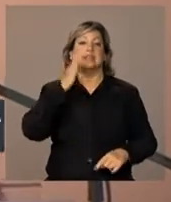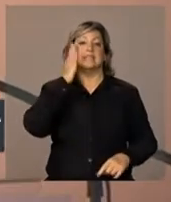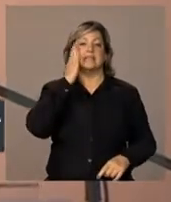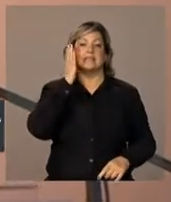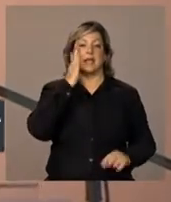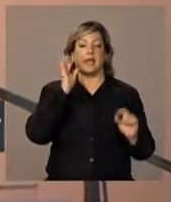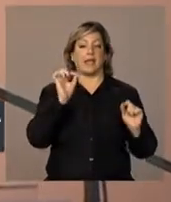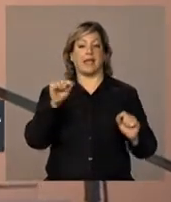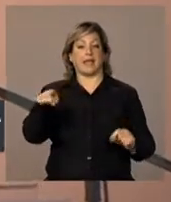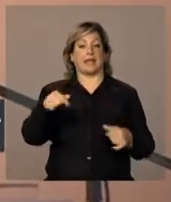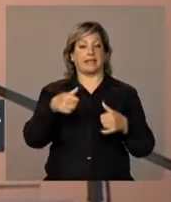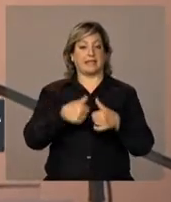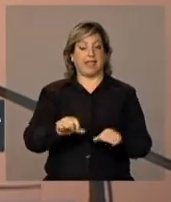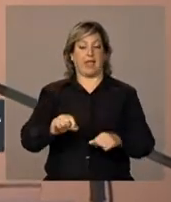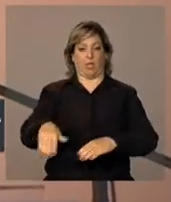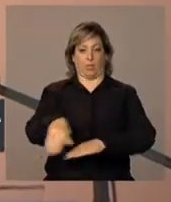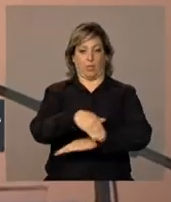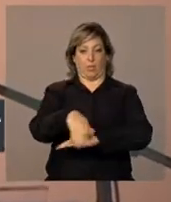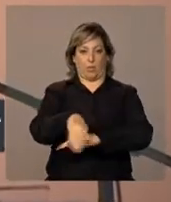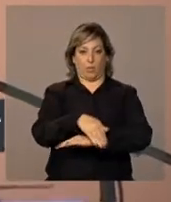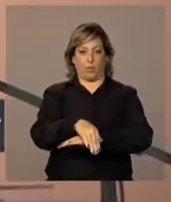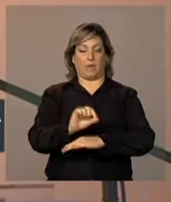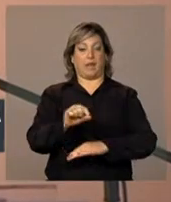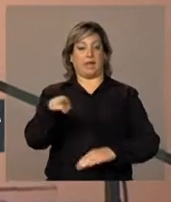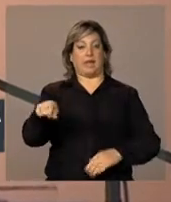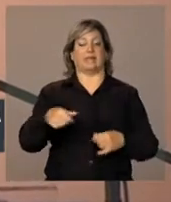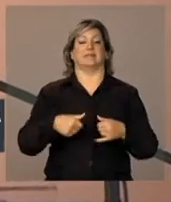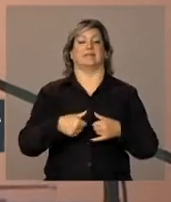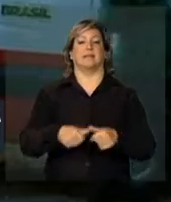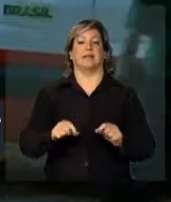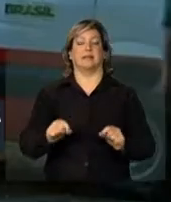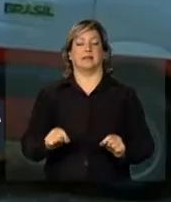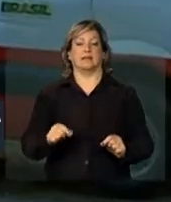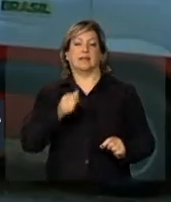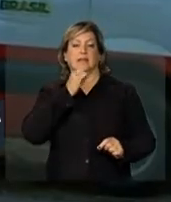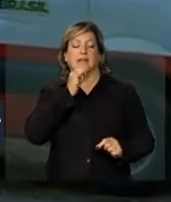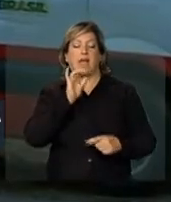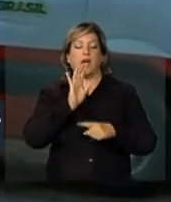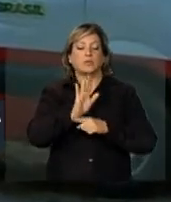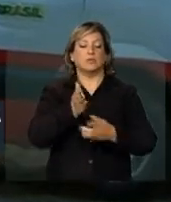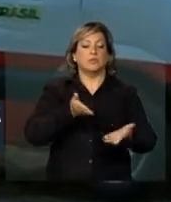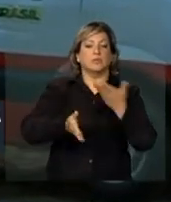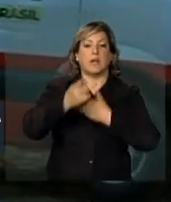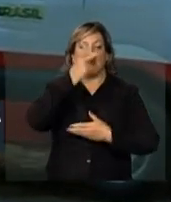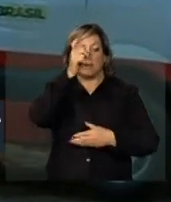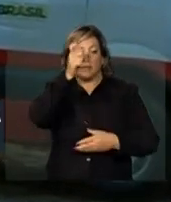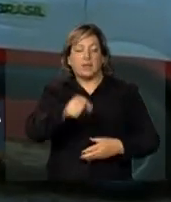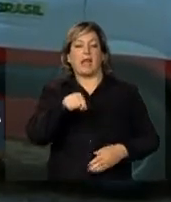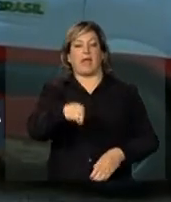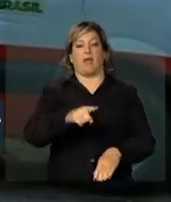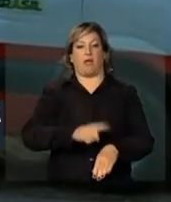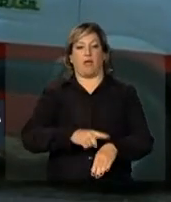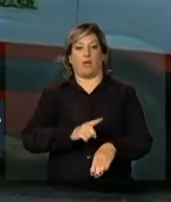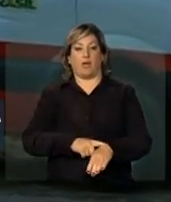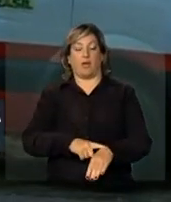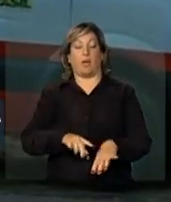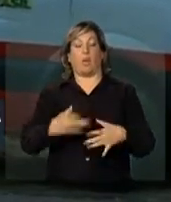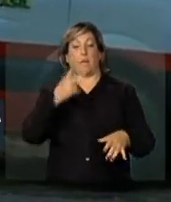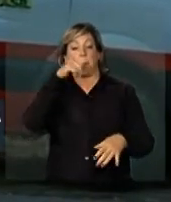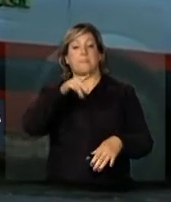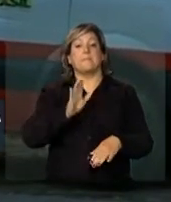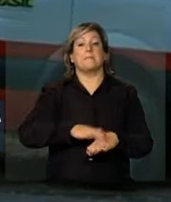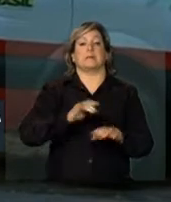que ele está na rua, que ele atende as pessoas naquela hora que as pessoas mais